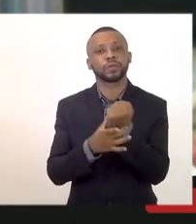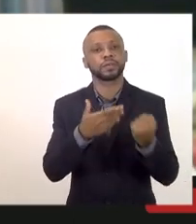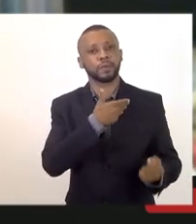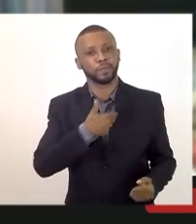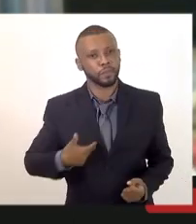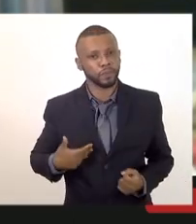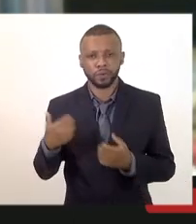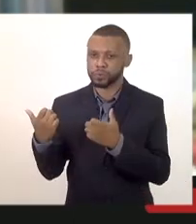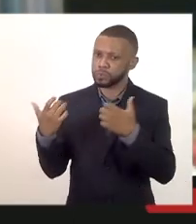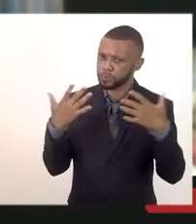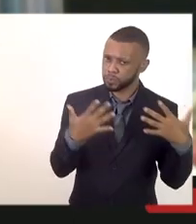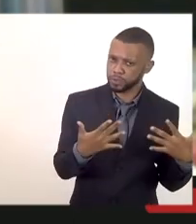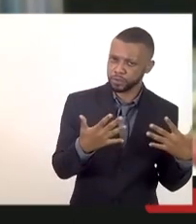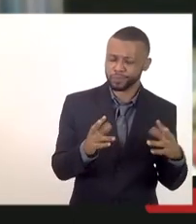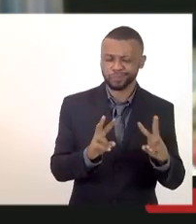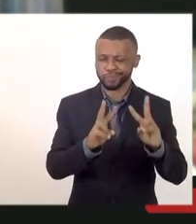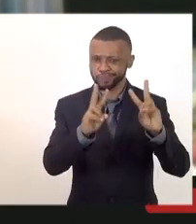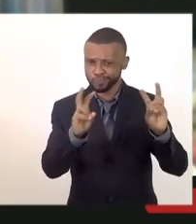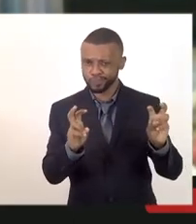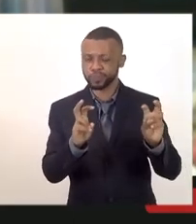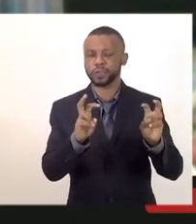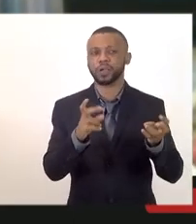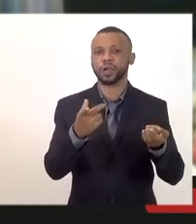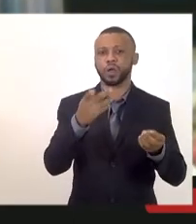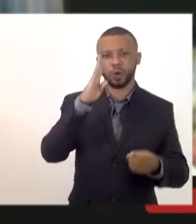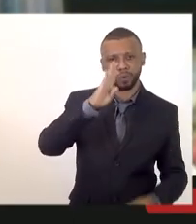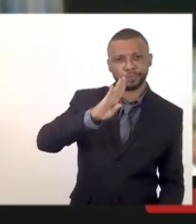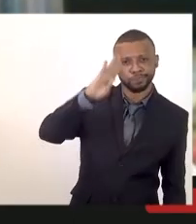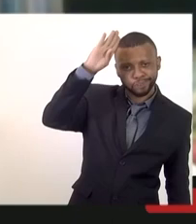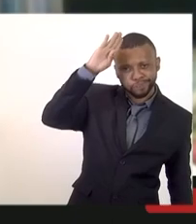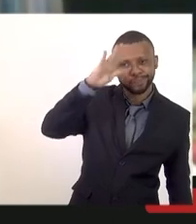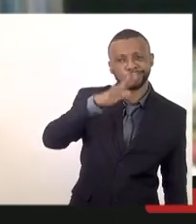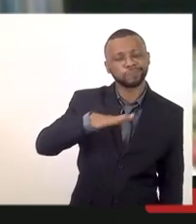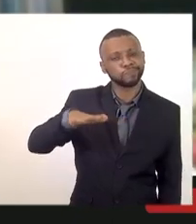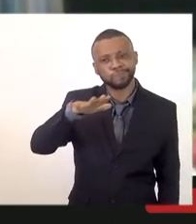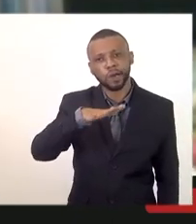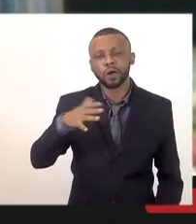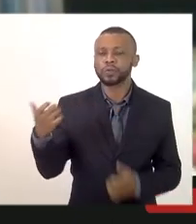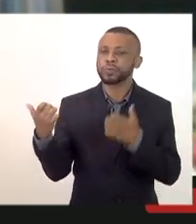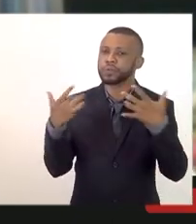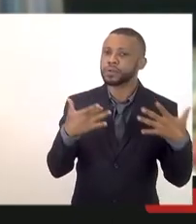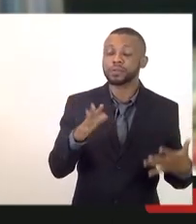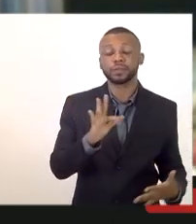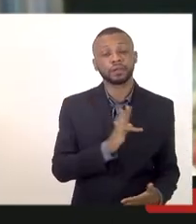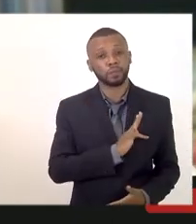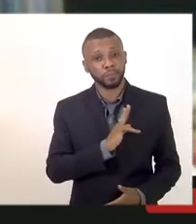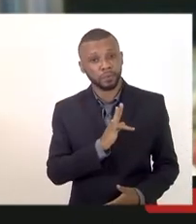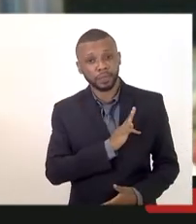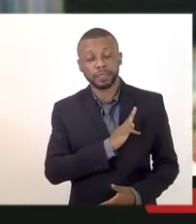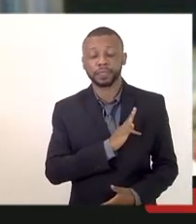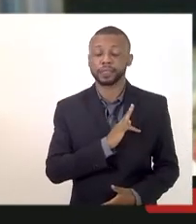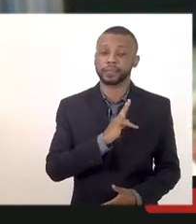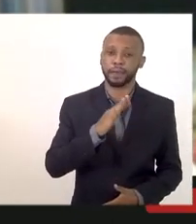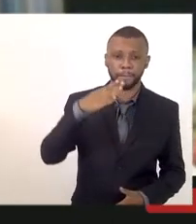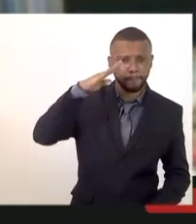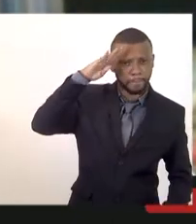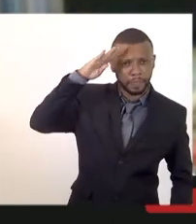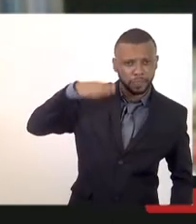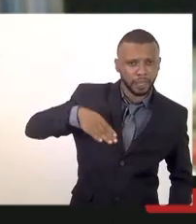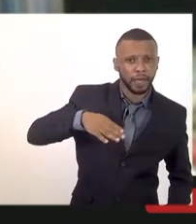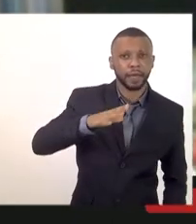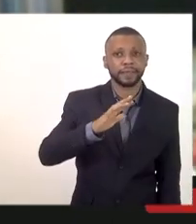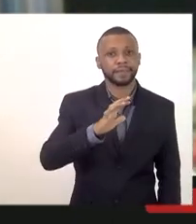segurança pública eu estou falando do corpo de bombeiros estou falando da polícia militar estou falando também a polícia civil e a